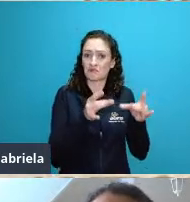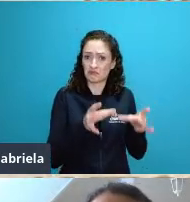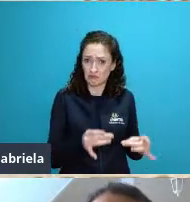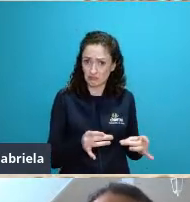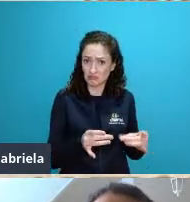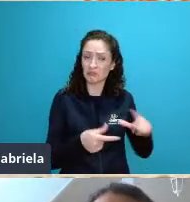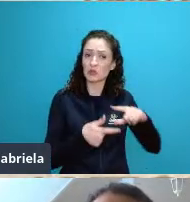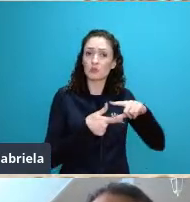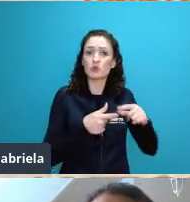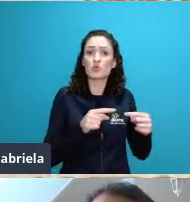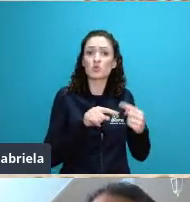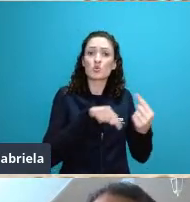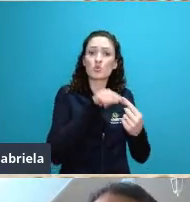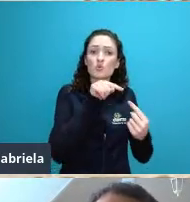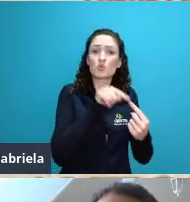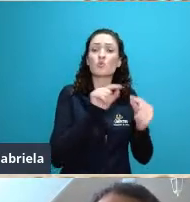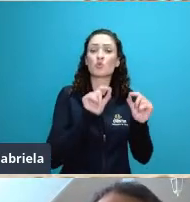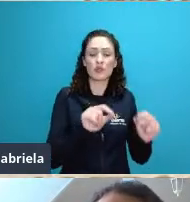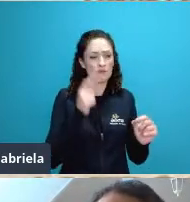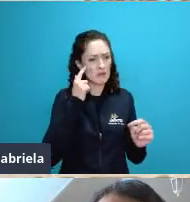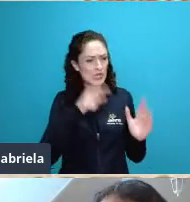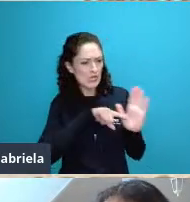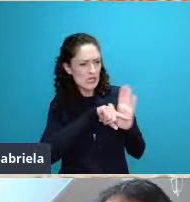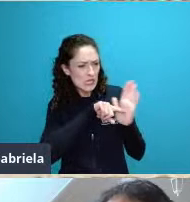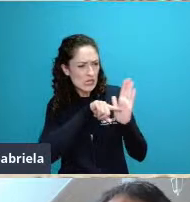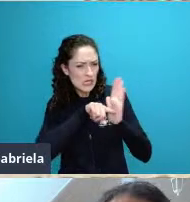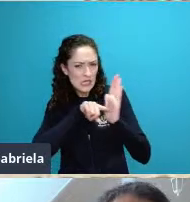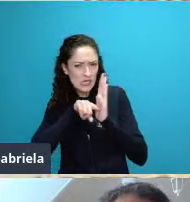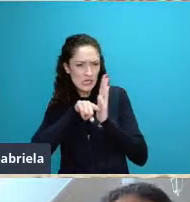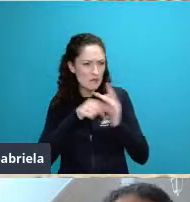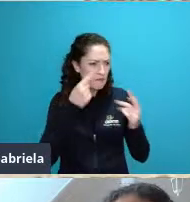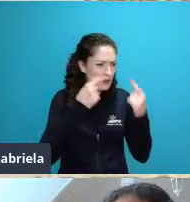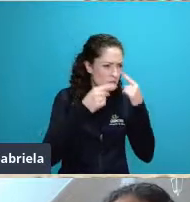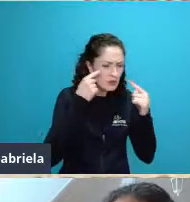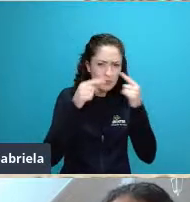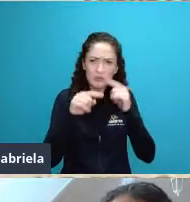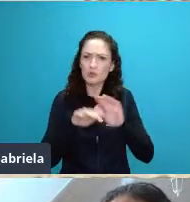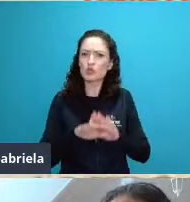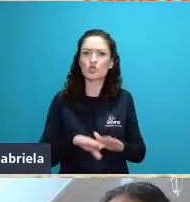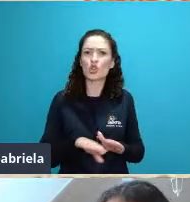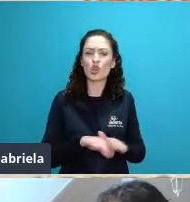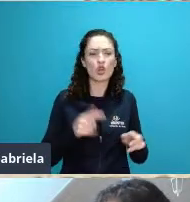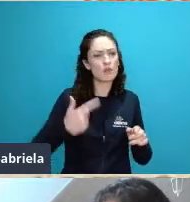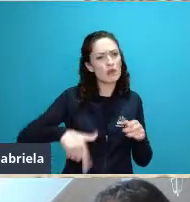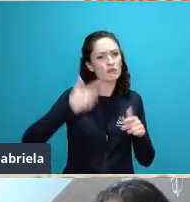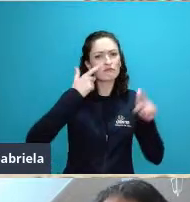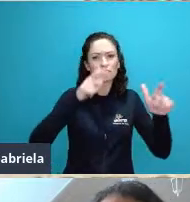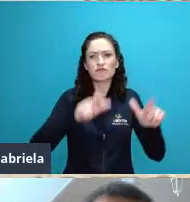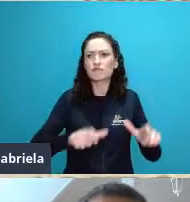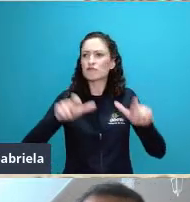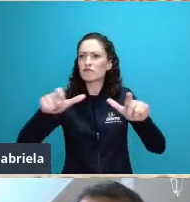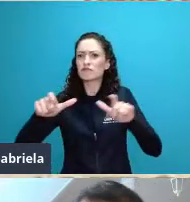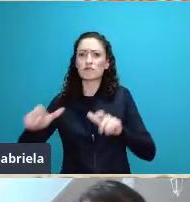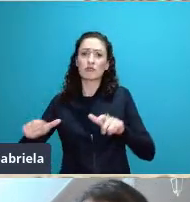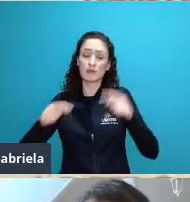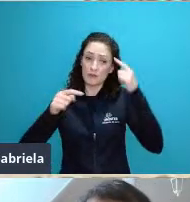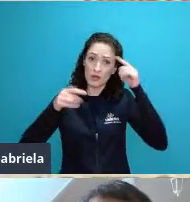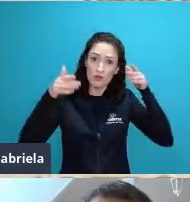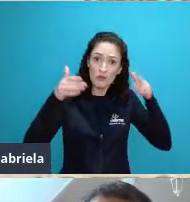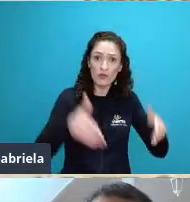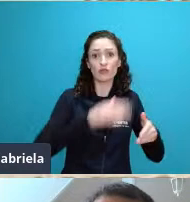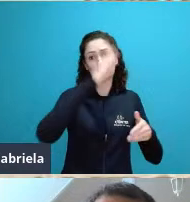o diagnóstico o reconhecimento das paisagens brasileiras e